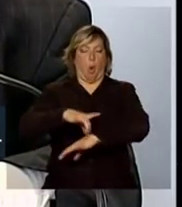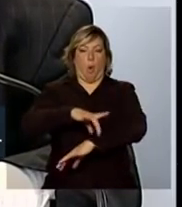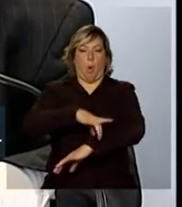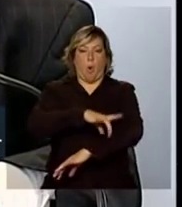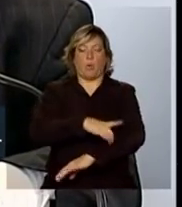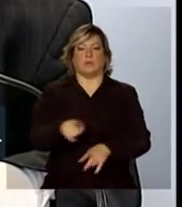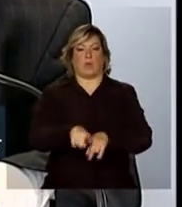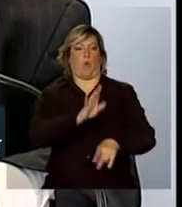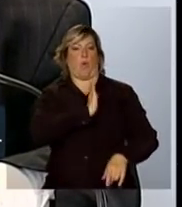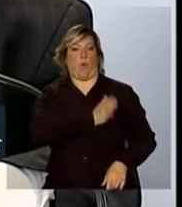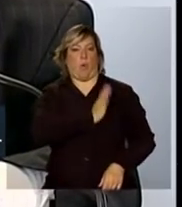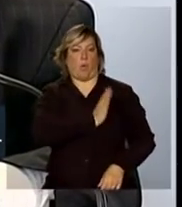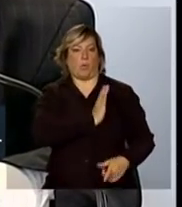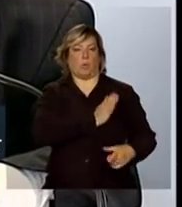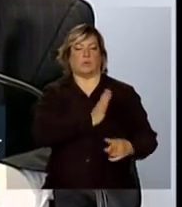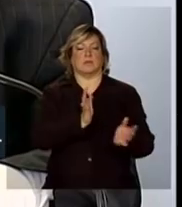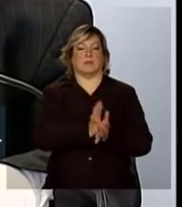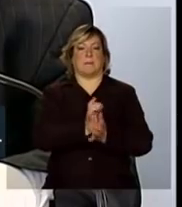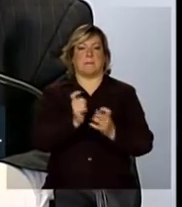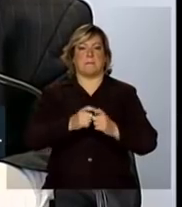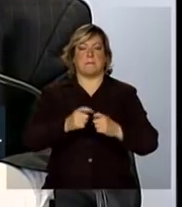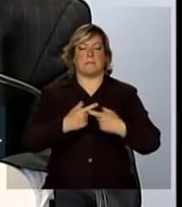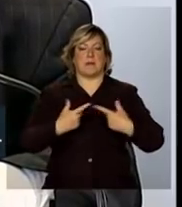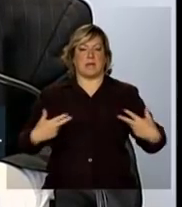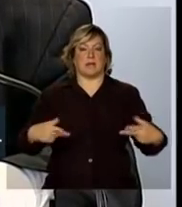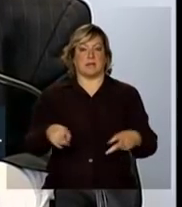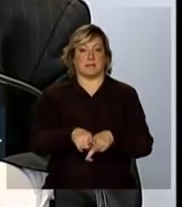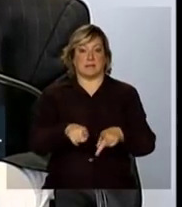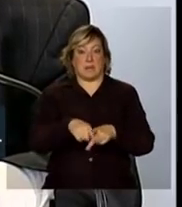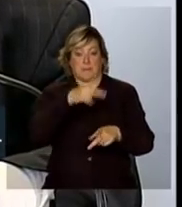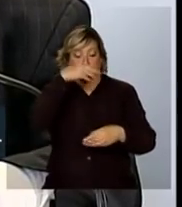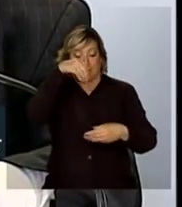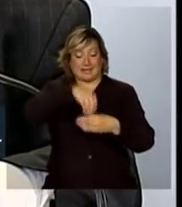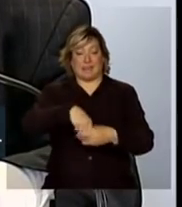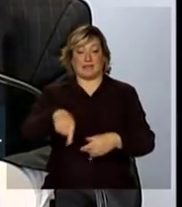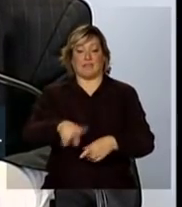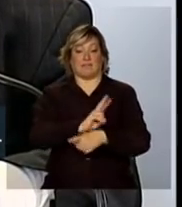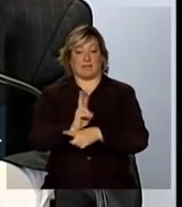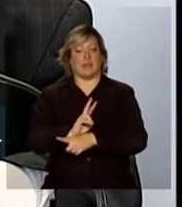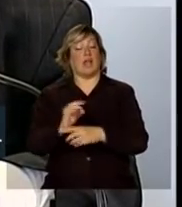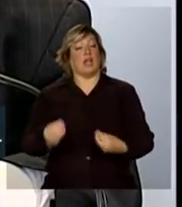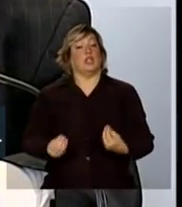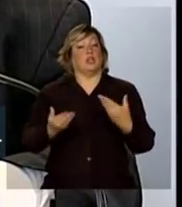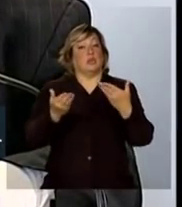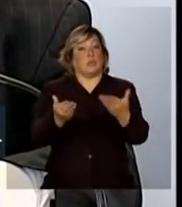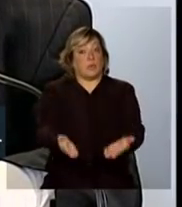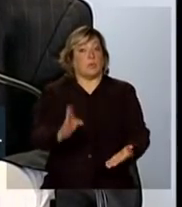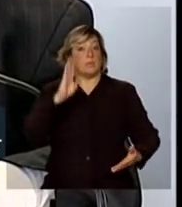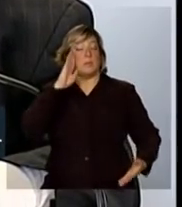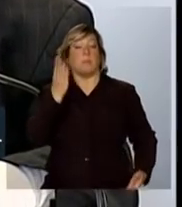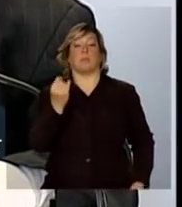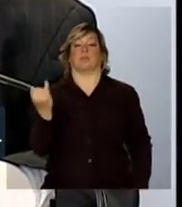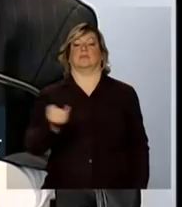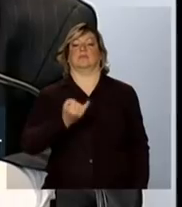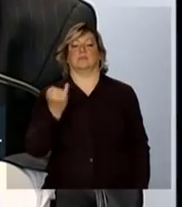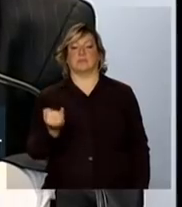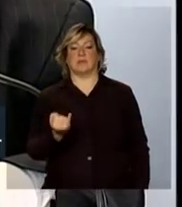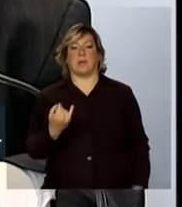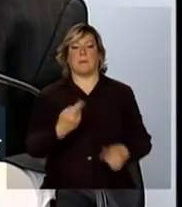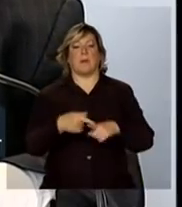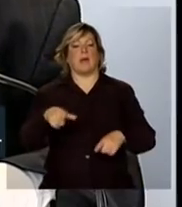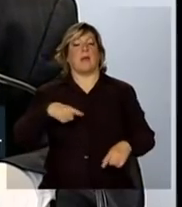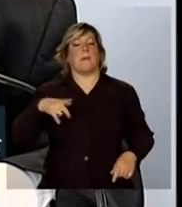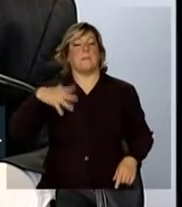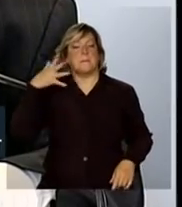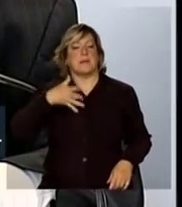cardiologistas, entre outros, como também pessoas da vigilância, trouxe um patamar muito interessante. A mensagem que